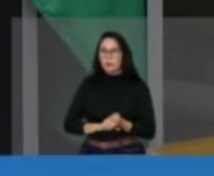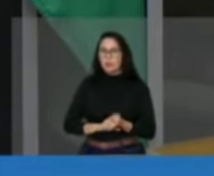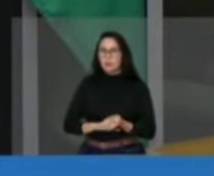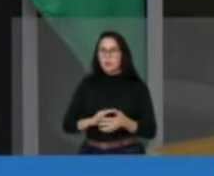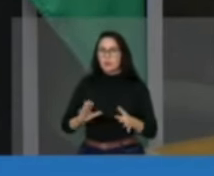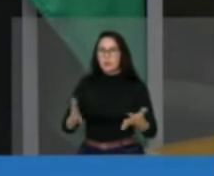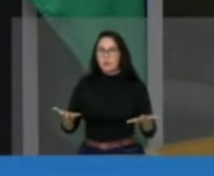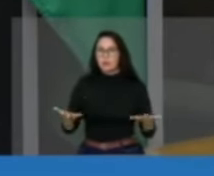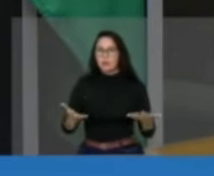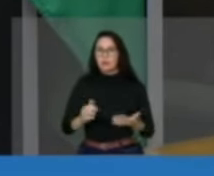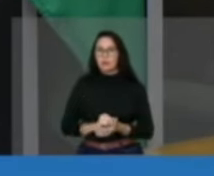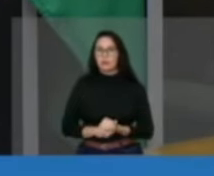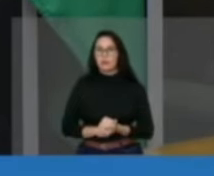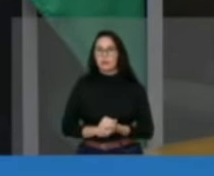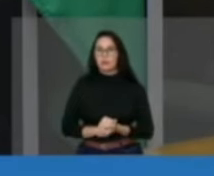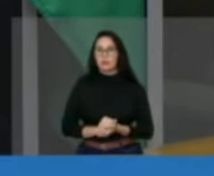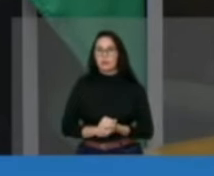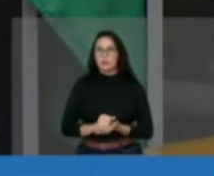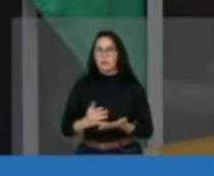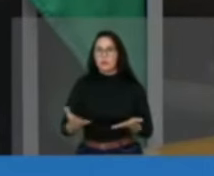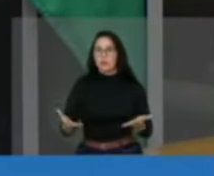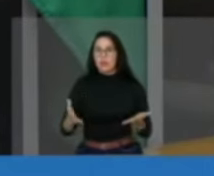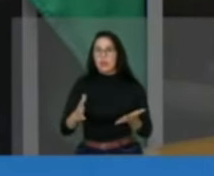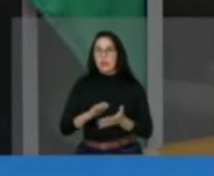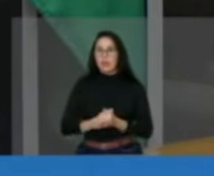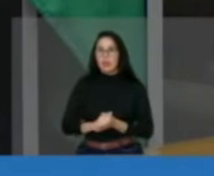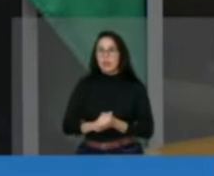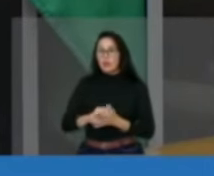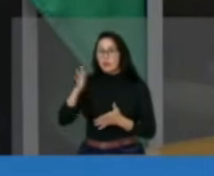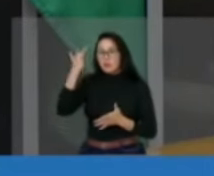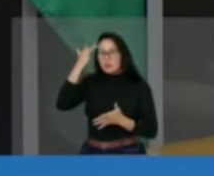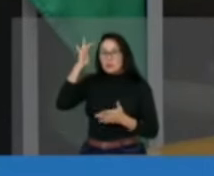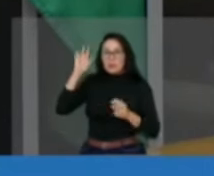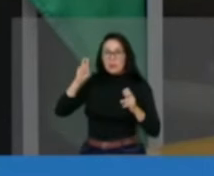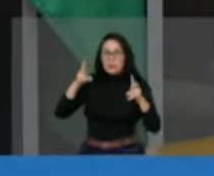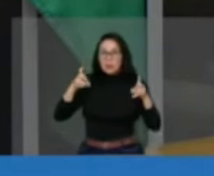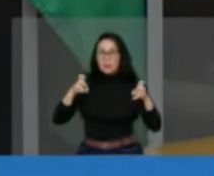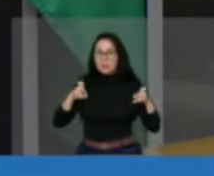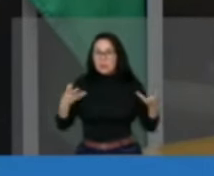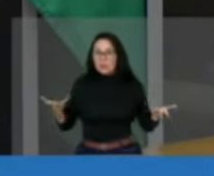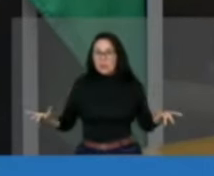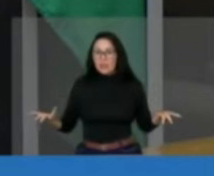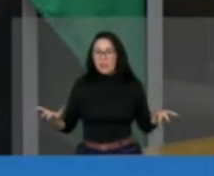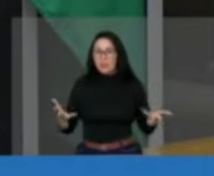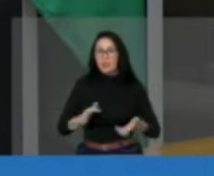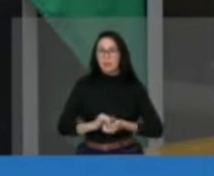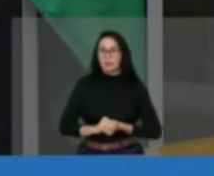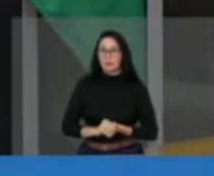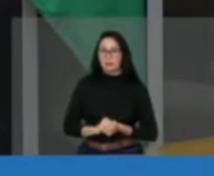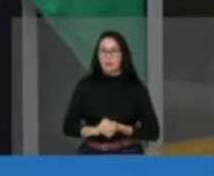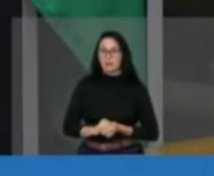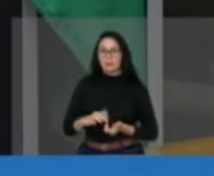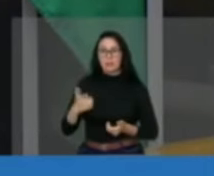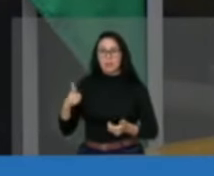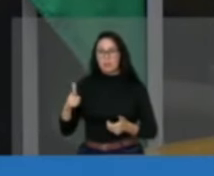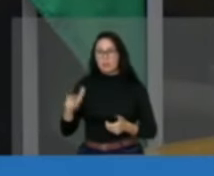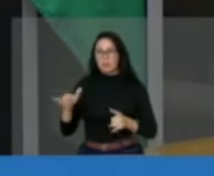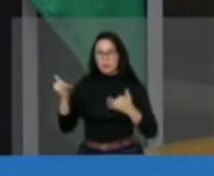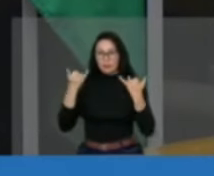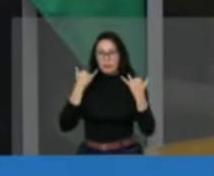para prestar depoimento sobre algo que eu nem sabia o que poderia ser, porque não havia mais informações.